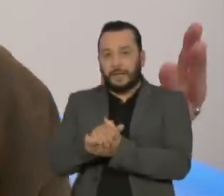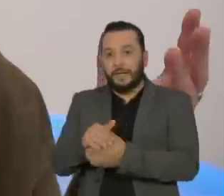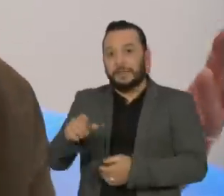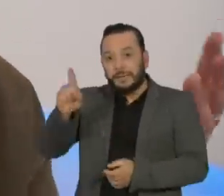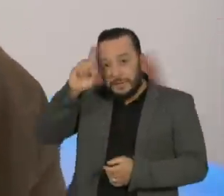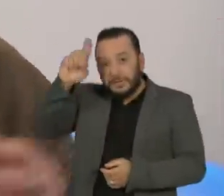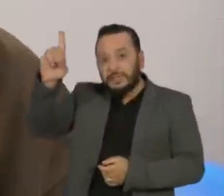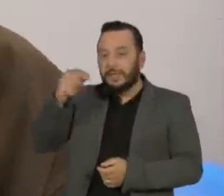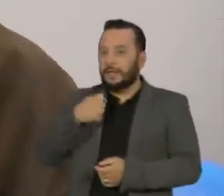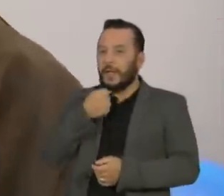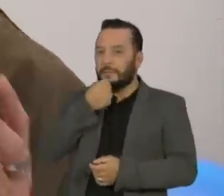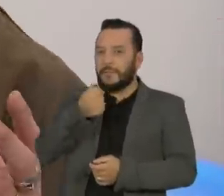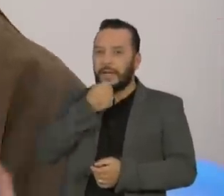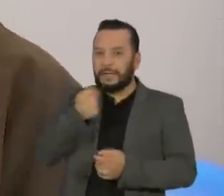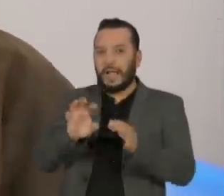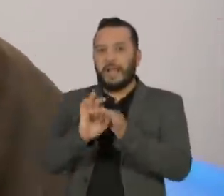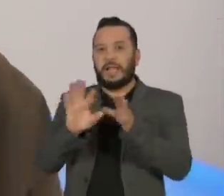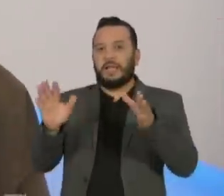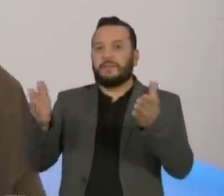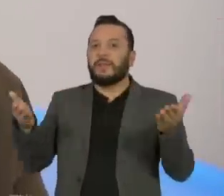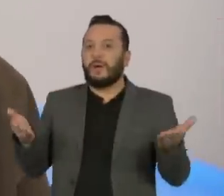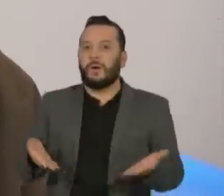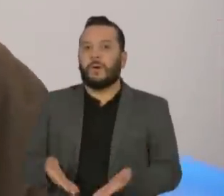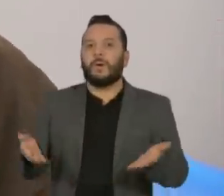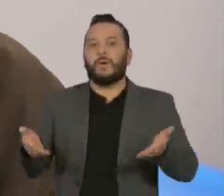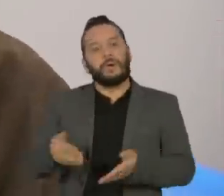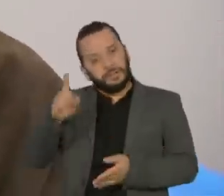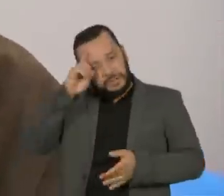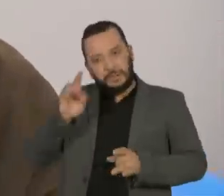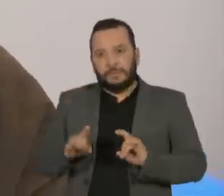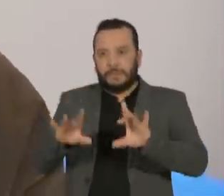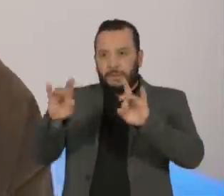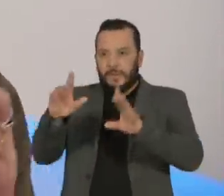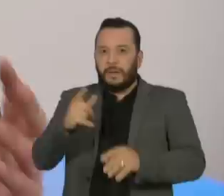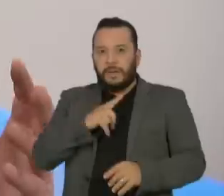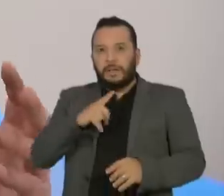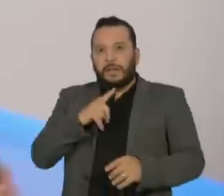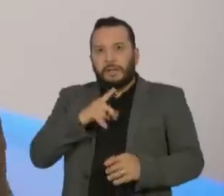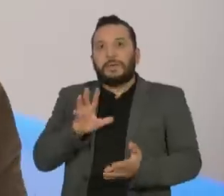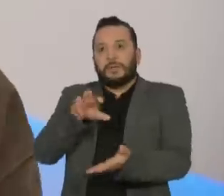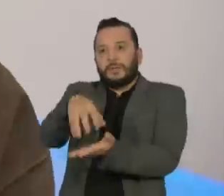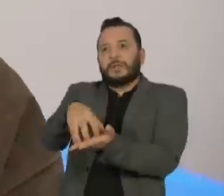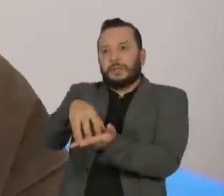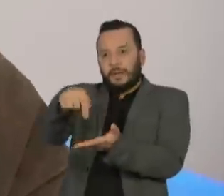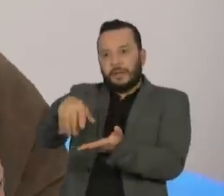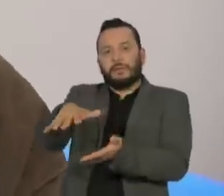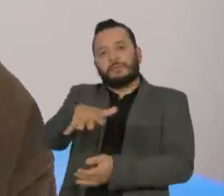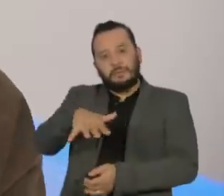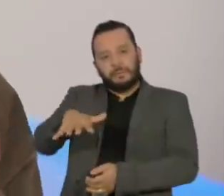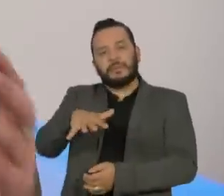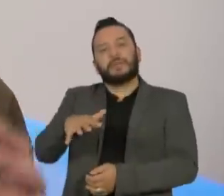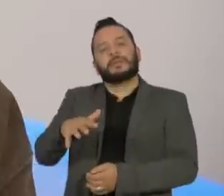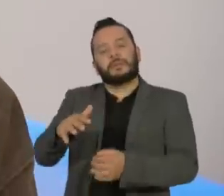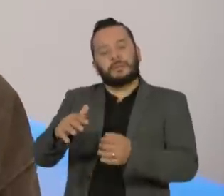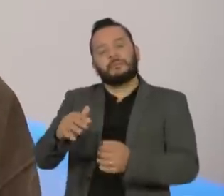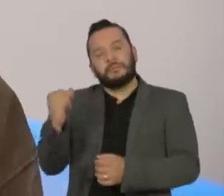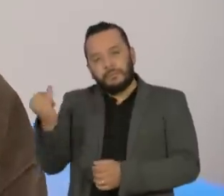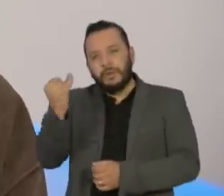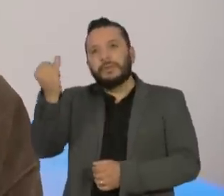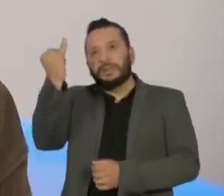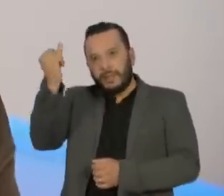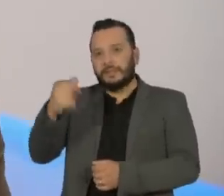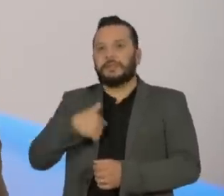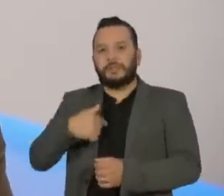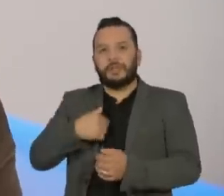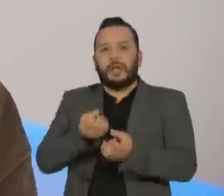viva a imprensa livre, é muito importante a gente saber que temos um órgão tão importante funcionando, respirando e